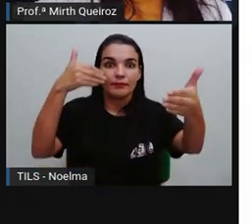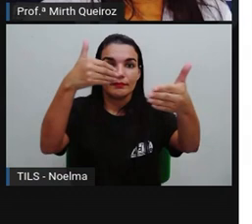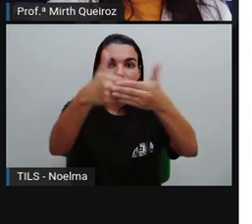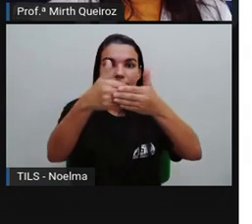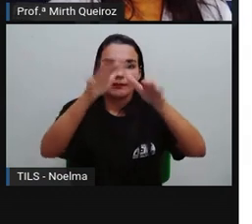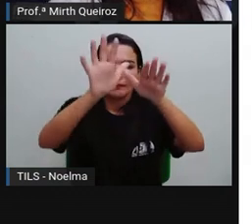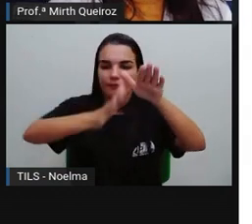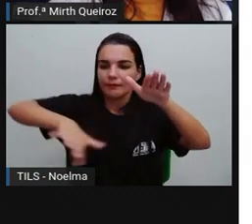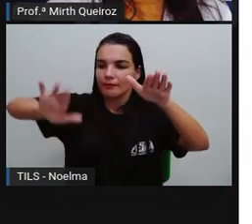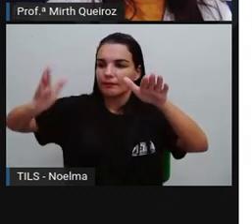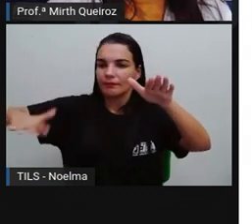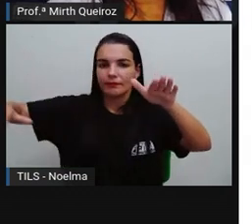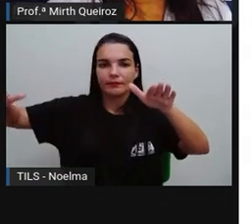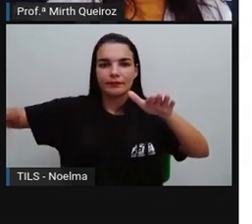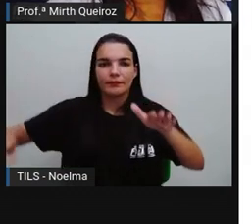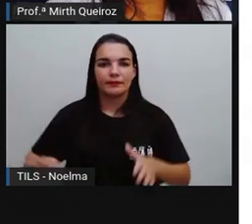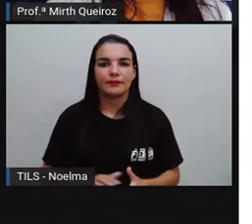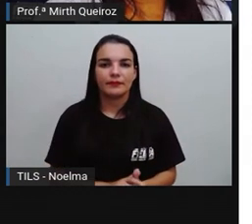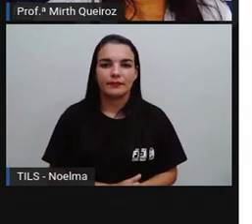Baía de Todos os Santos.